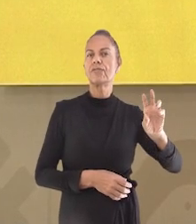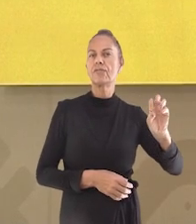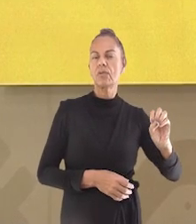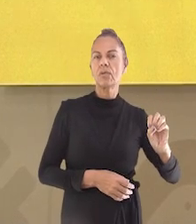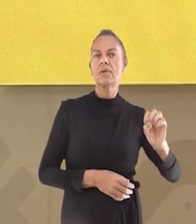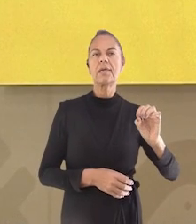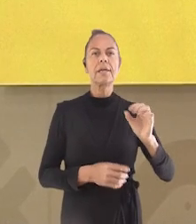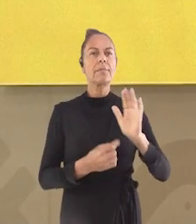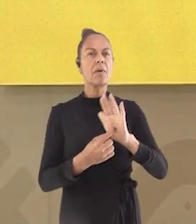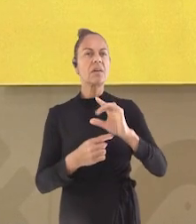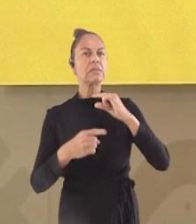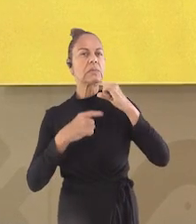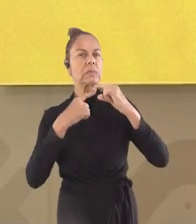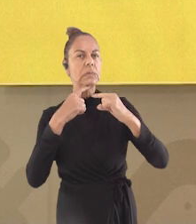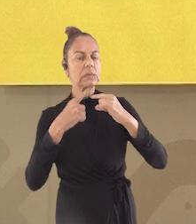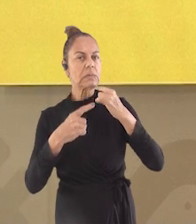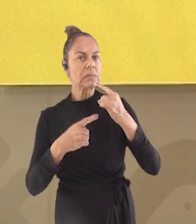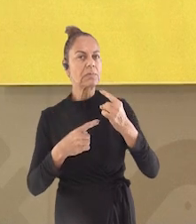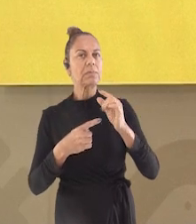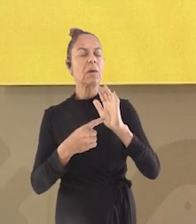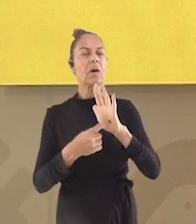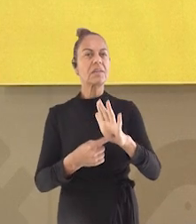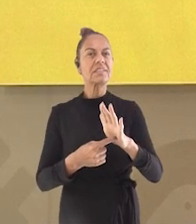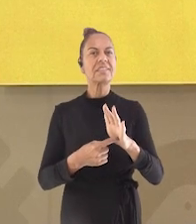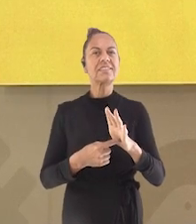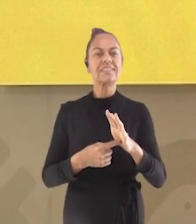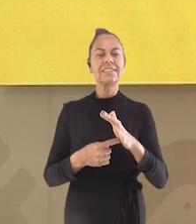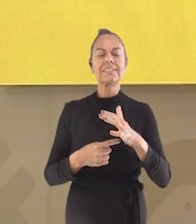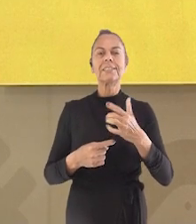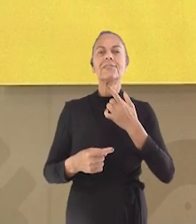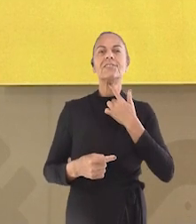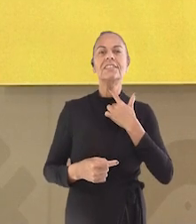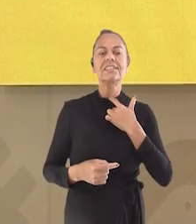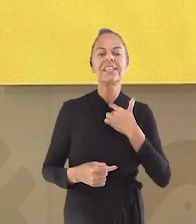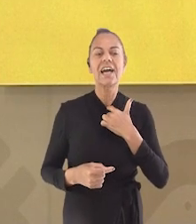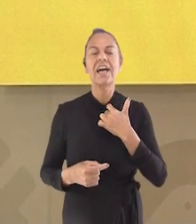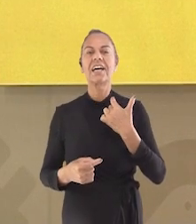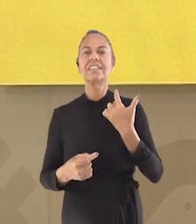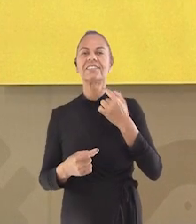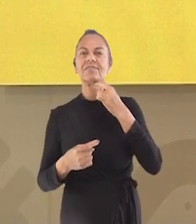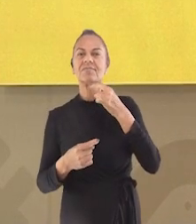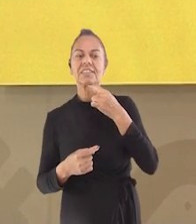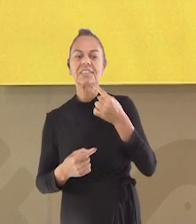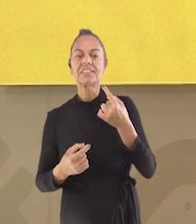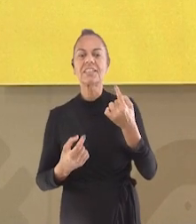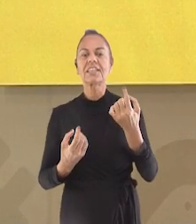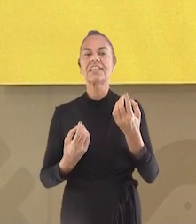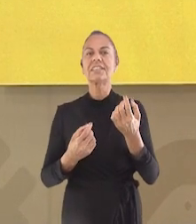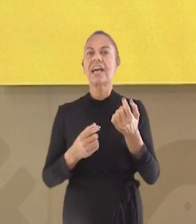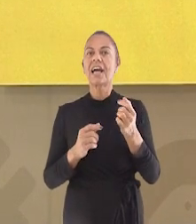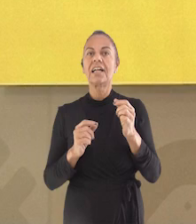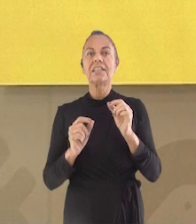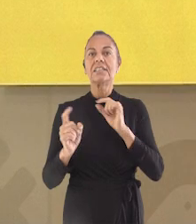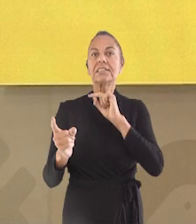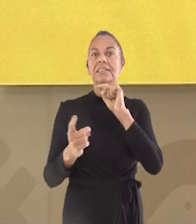indicar dúvidas, desejos, incertezas, probabilidades e sentimentos.